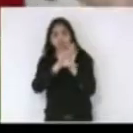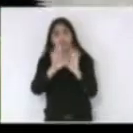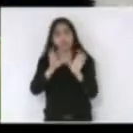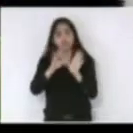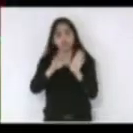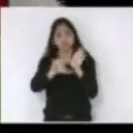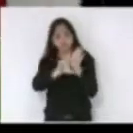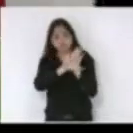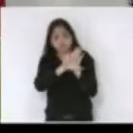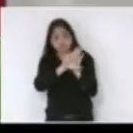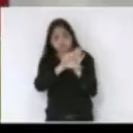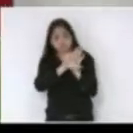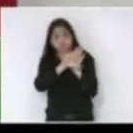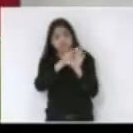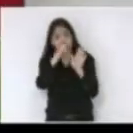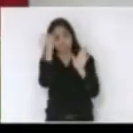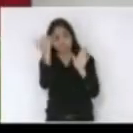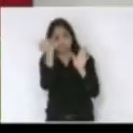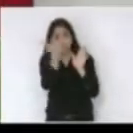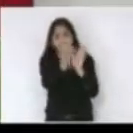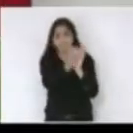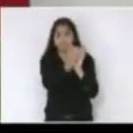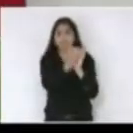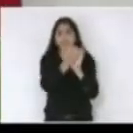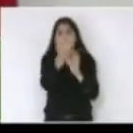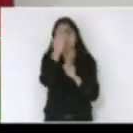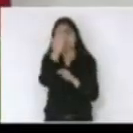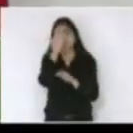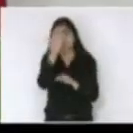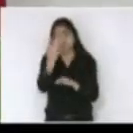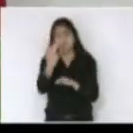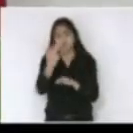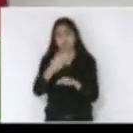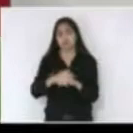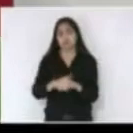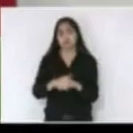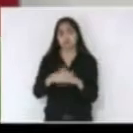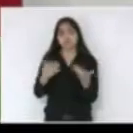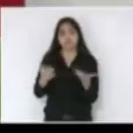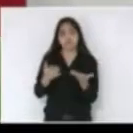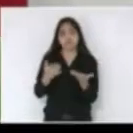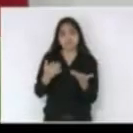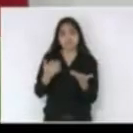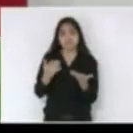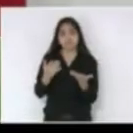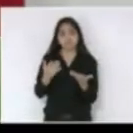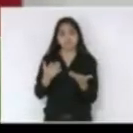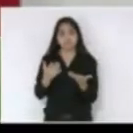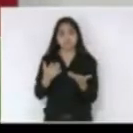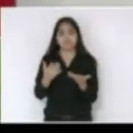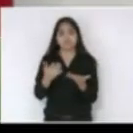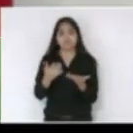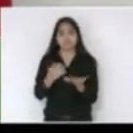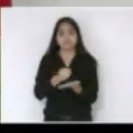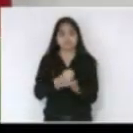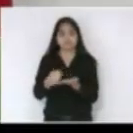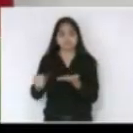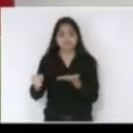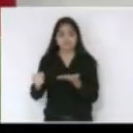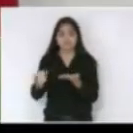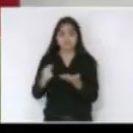determinado se o presidente na lei e seria mais fácil e isso não ocorreu então lamento